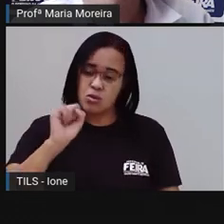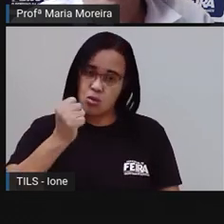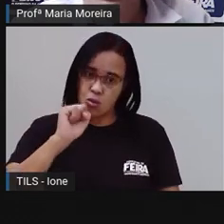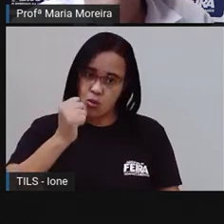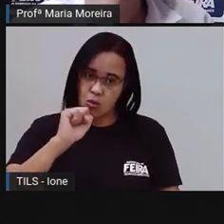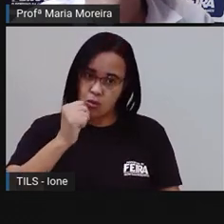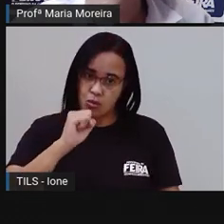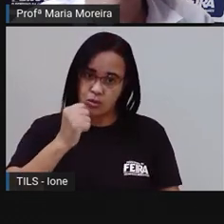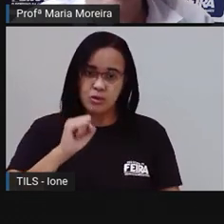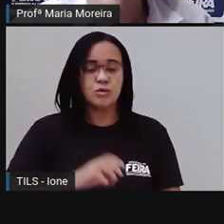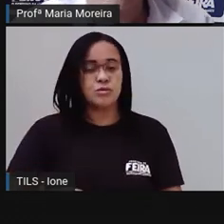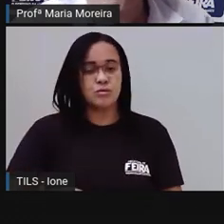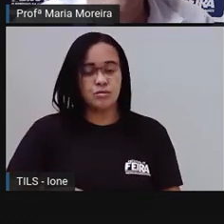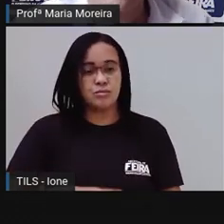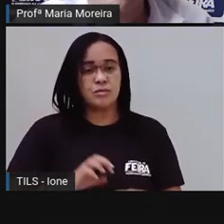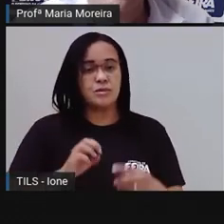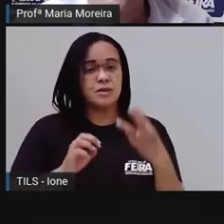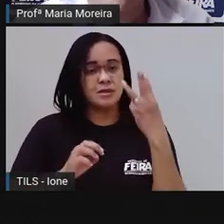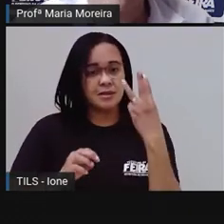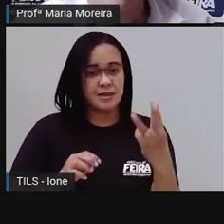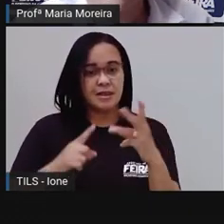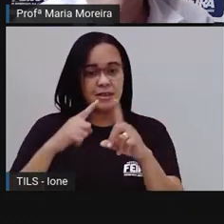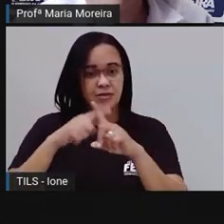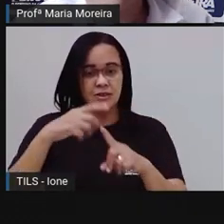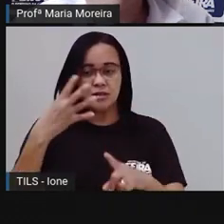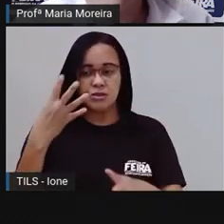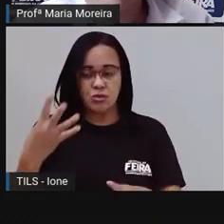vezes quatro. Ó, a gente já fez aqui.